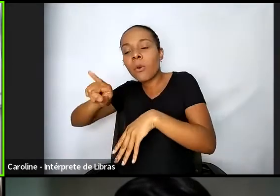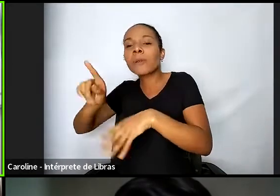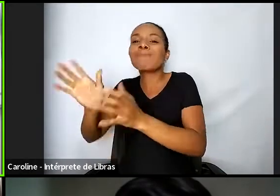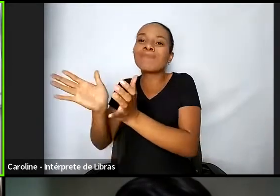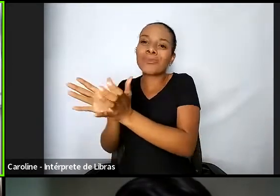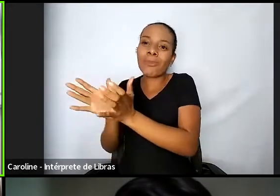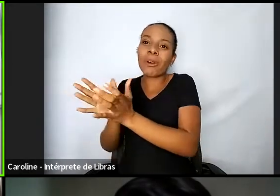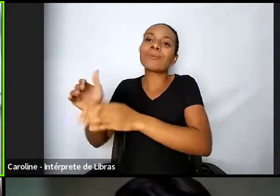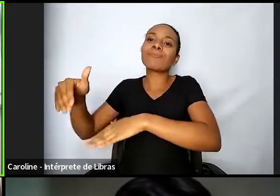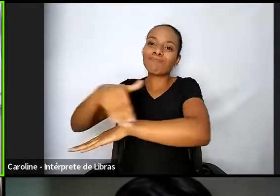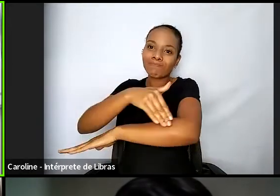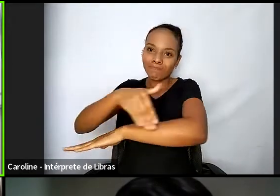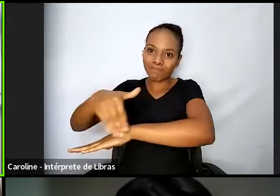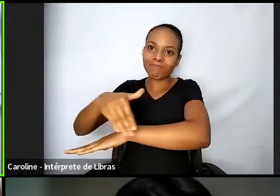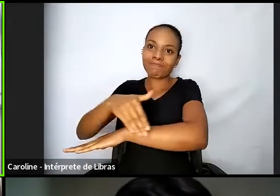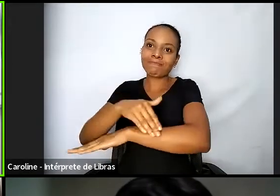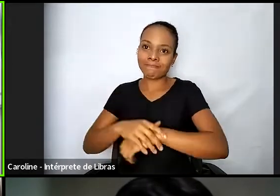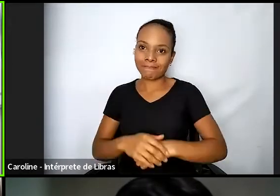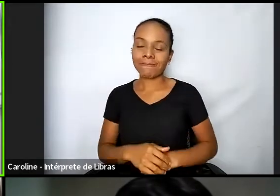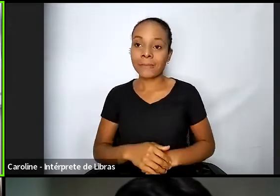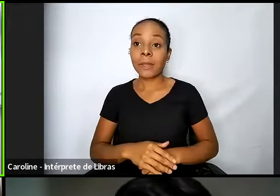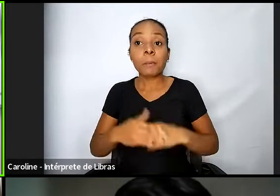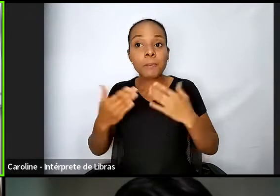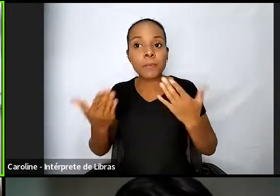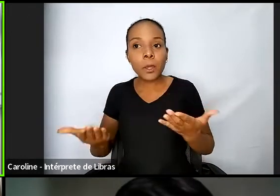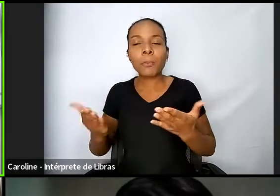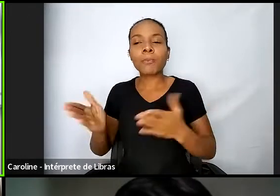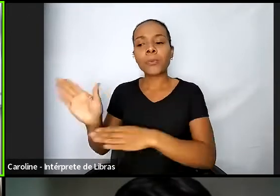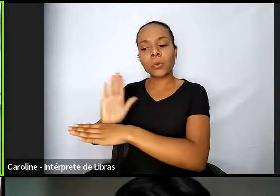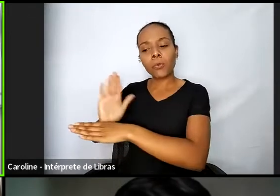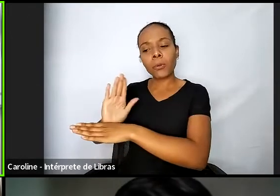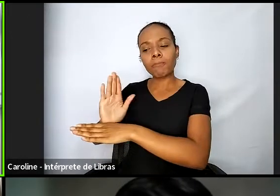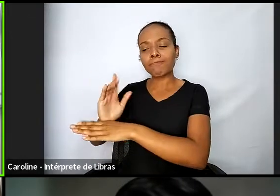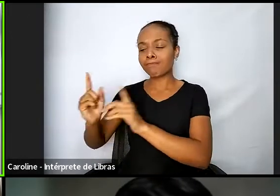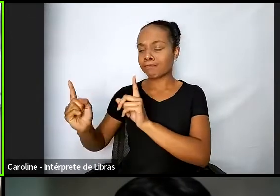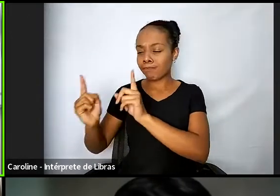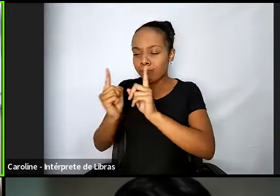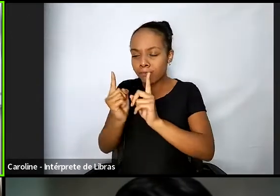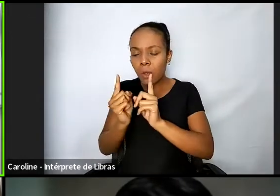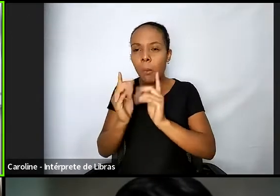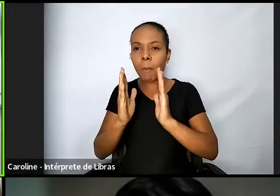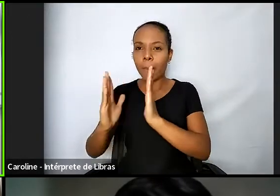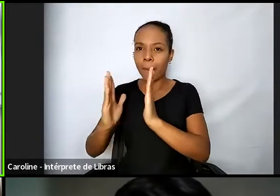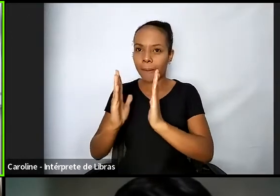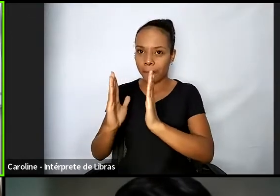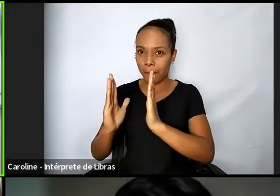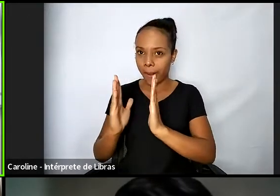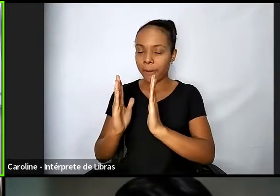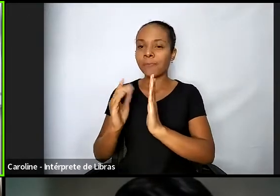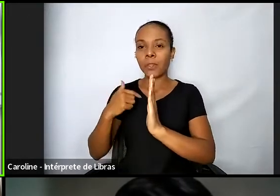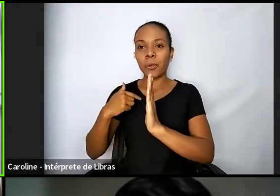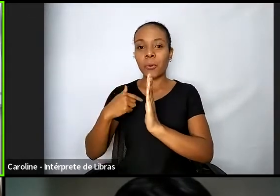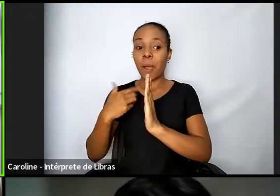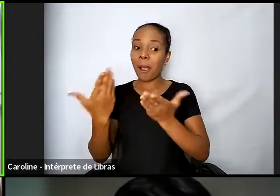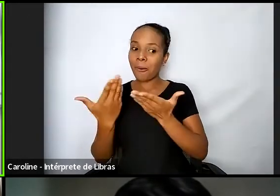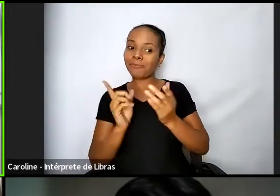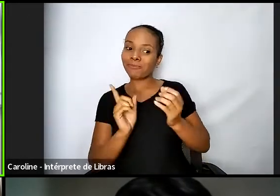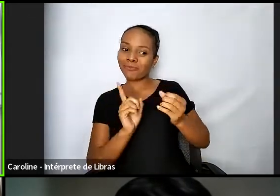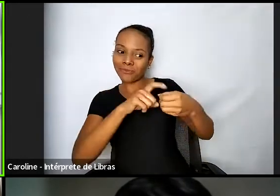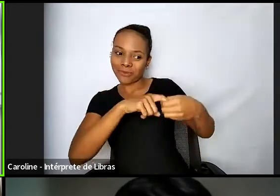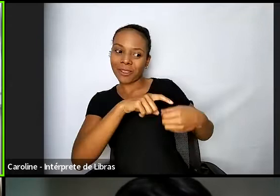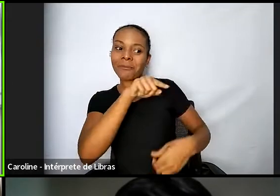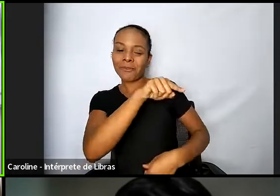E aí tem uma passagem do filme, que eu quero já aqui para passar a palavra para a Luciana, em que o Denver